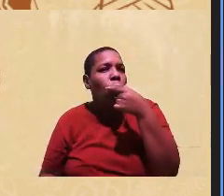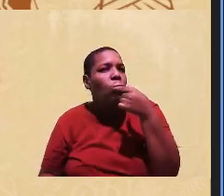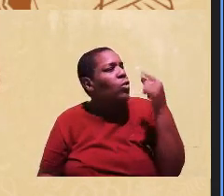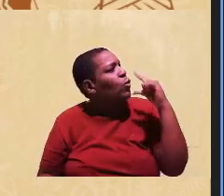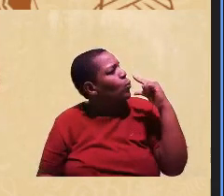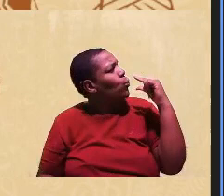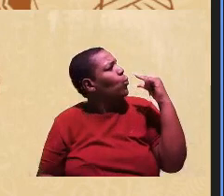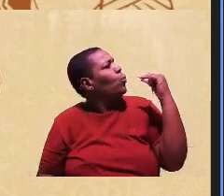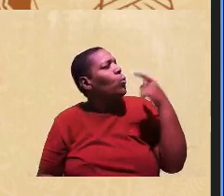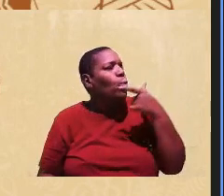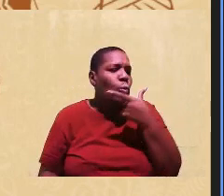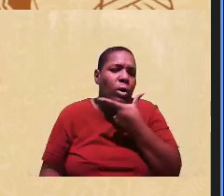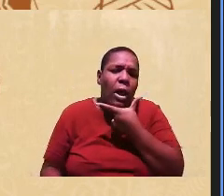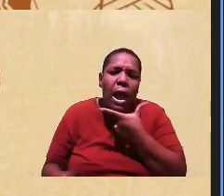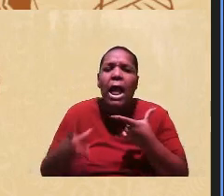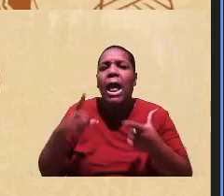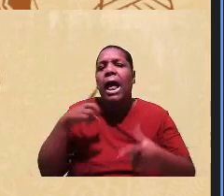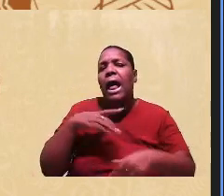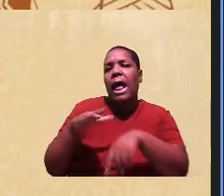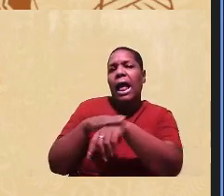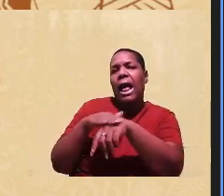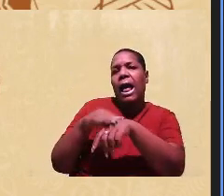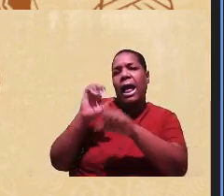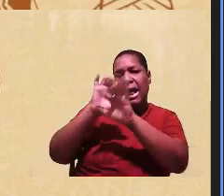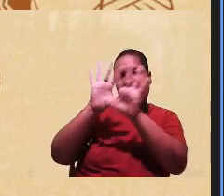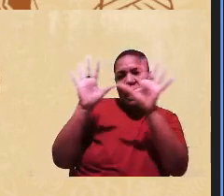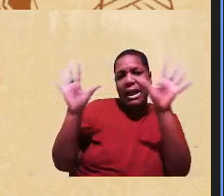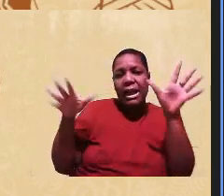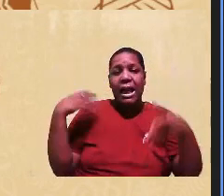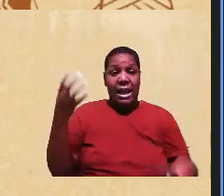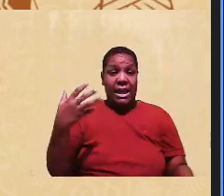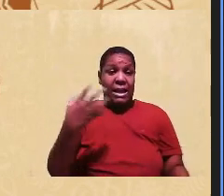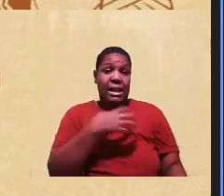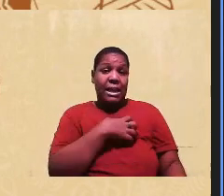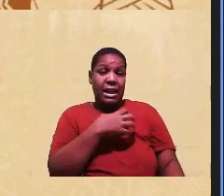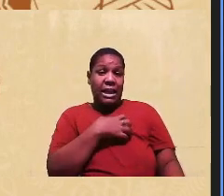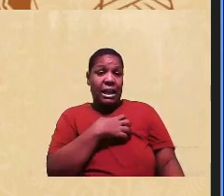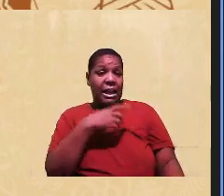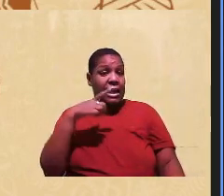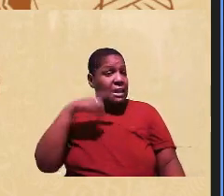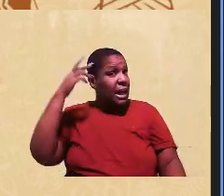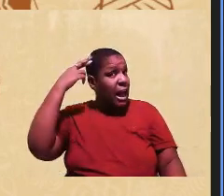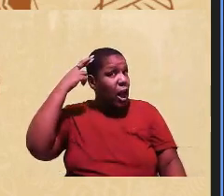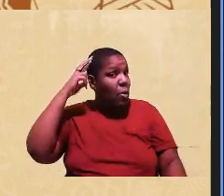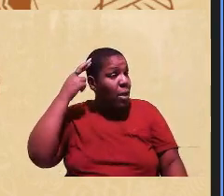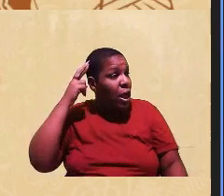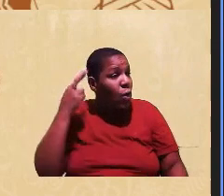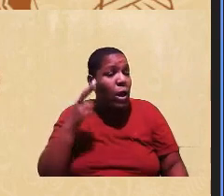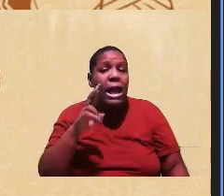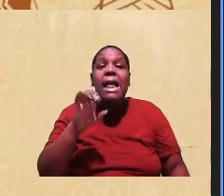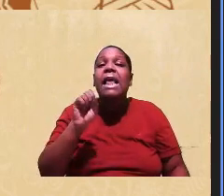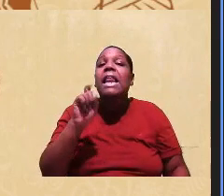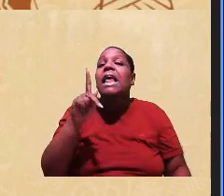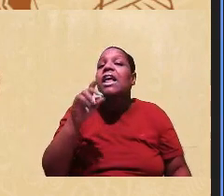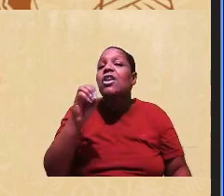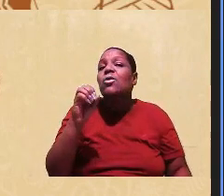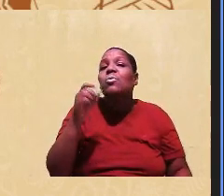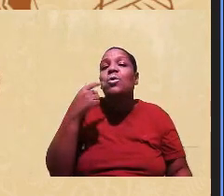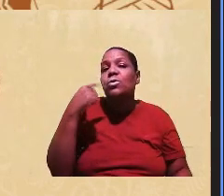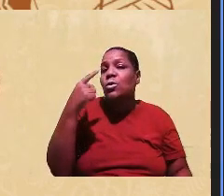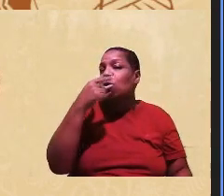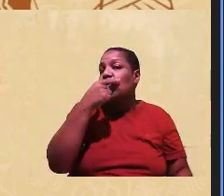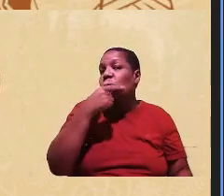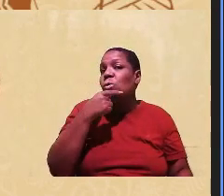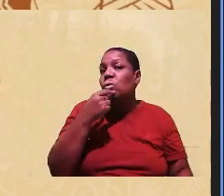pardos, são pele clara, como dizem aqui na Bahia, tem cabelo crespo, ou tem só traços fenotípicos negros,